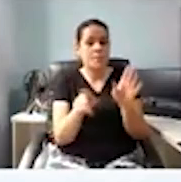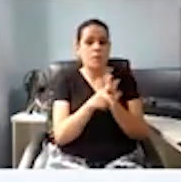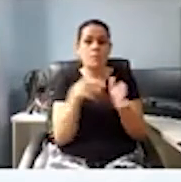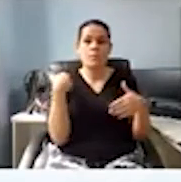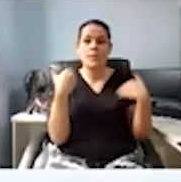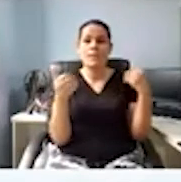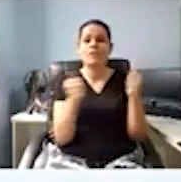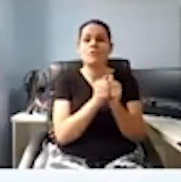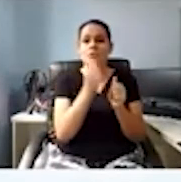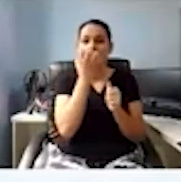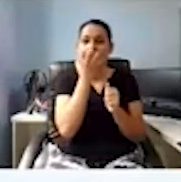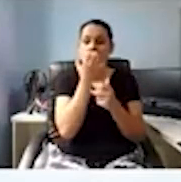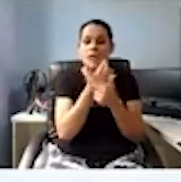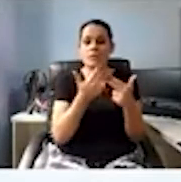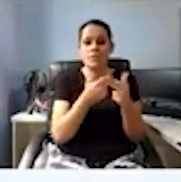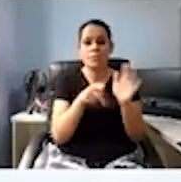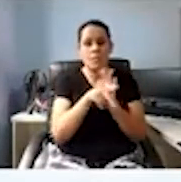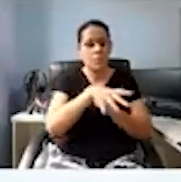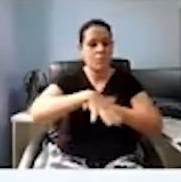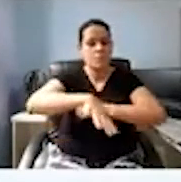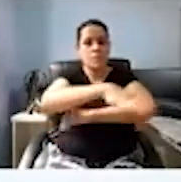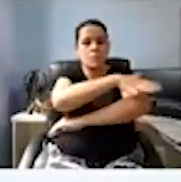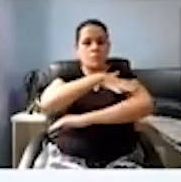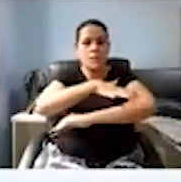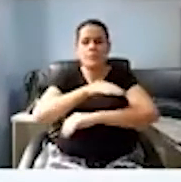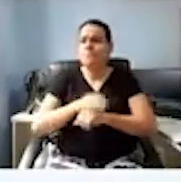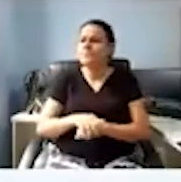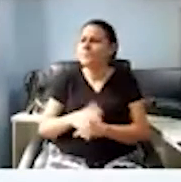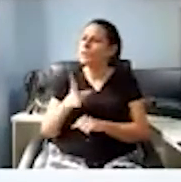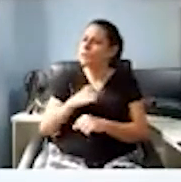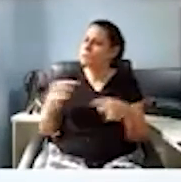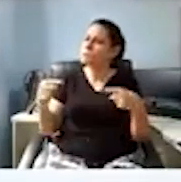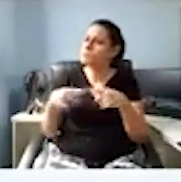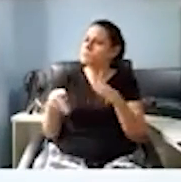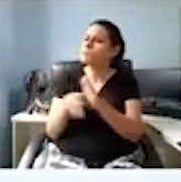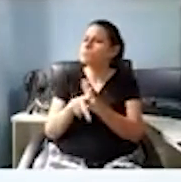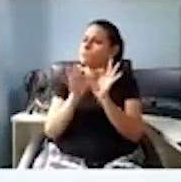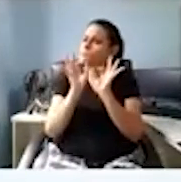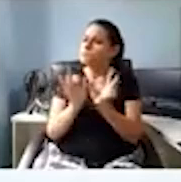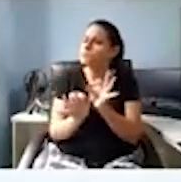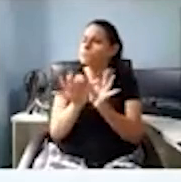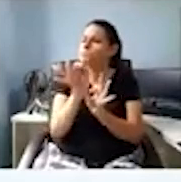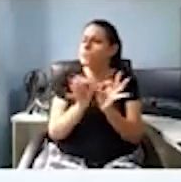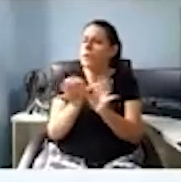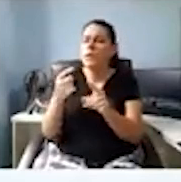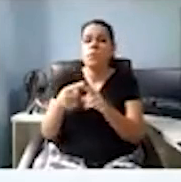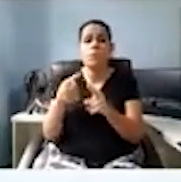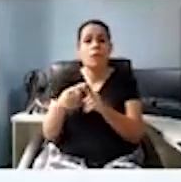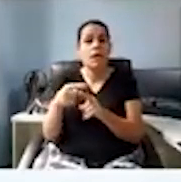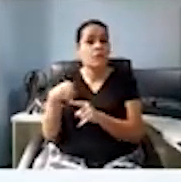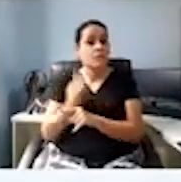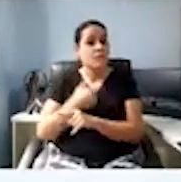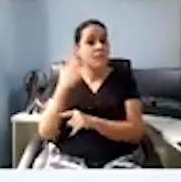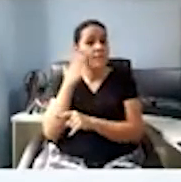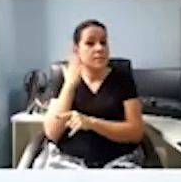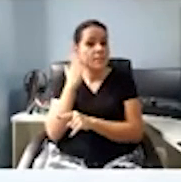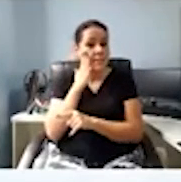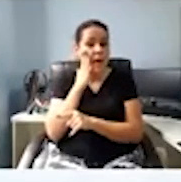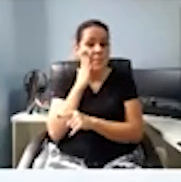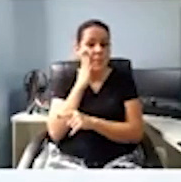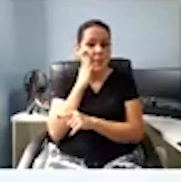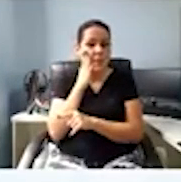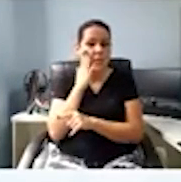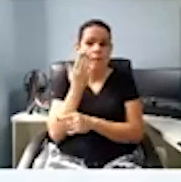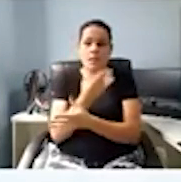E você sabe que é um projeto bastante oportuno, né, vereador? porque o percentual de pessoas que têm